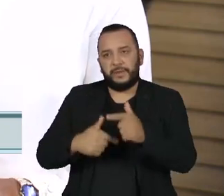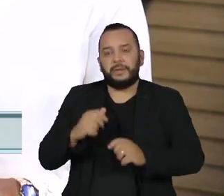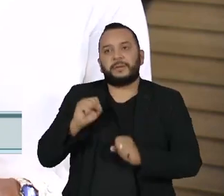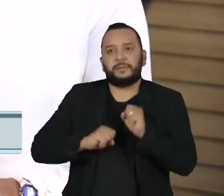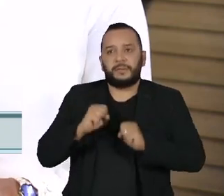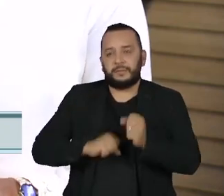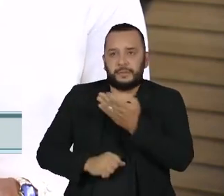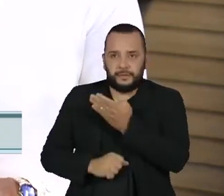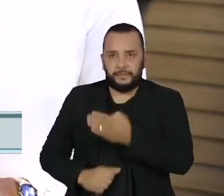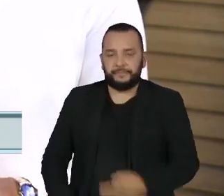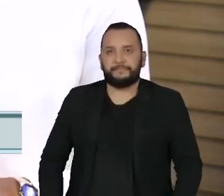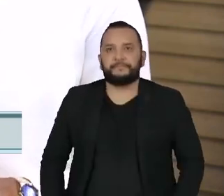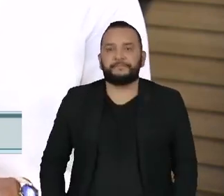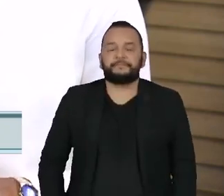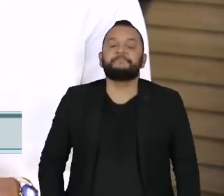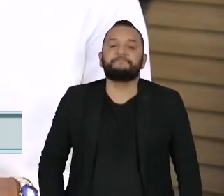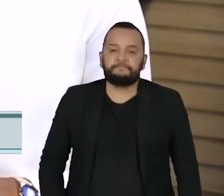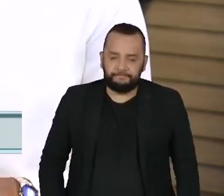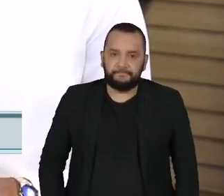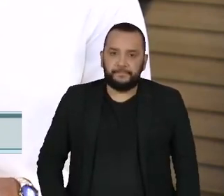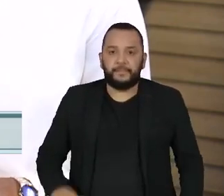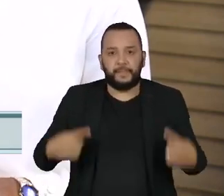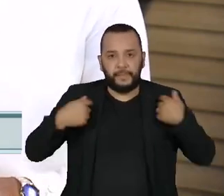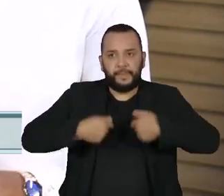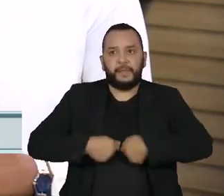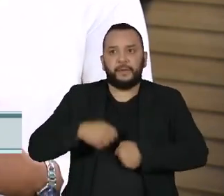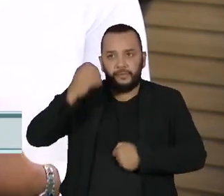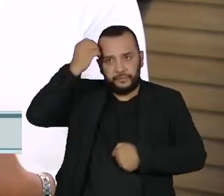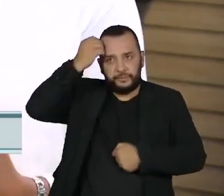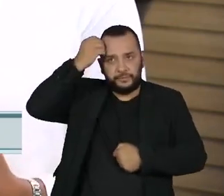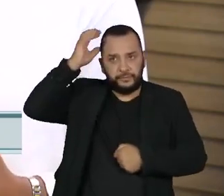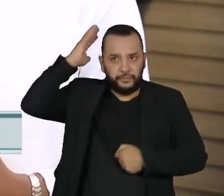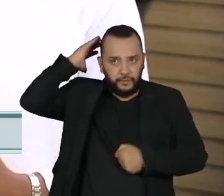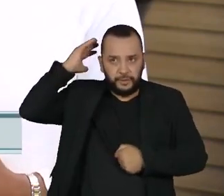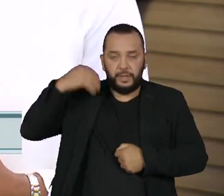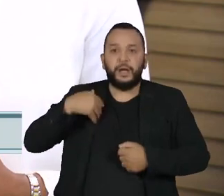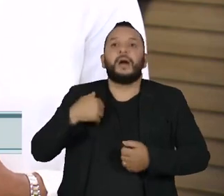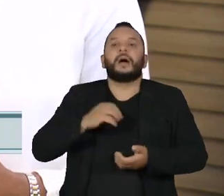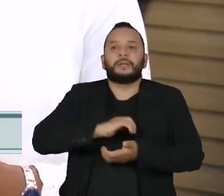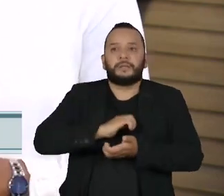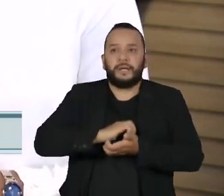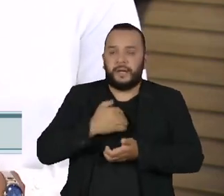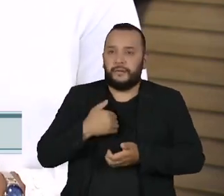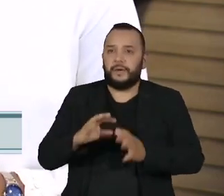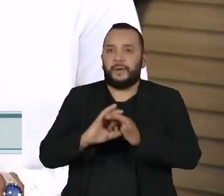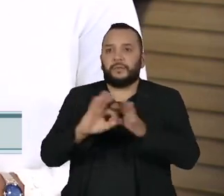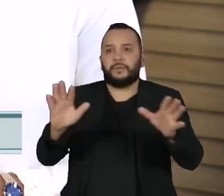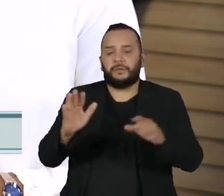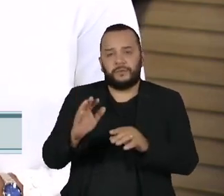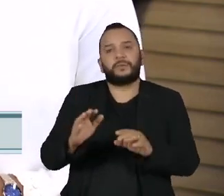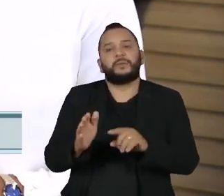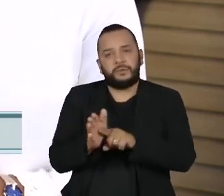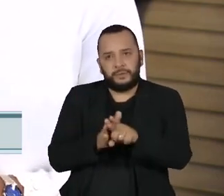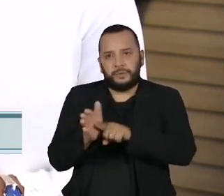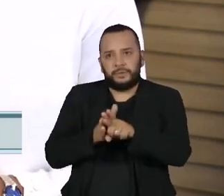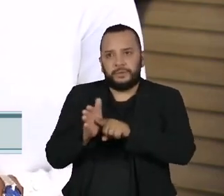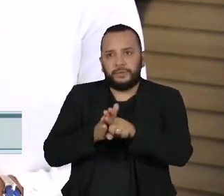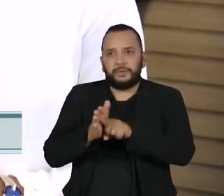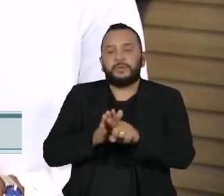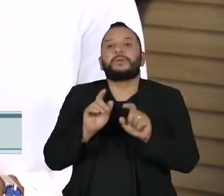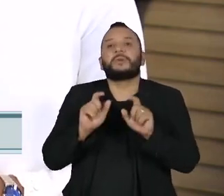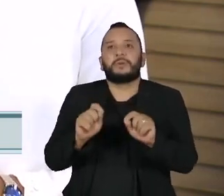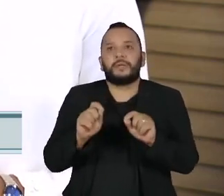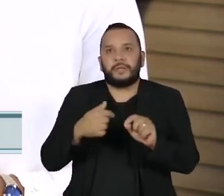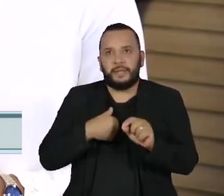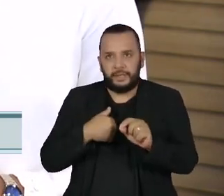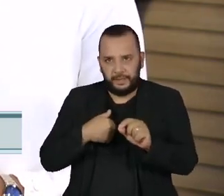O ministro Luiz Fux, do Supremo Tribunal Federal, autoriza a abertura de inquérito para apurar as denúncias de rachadinha